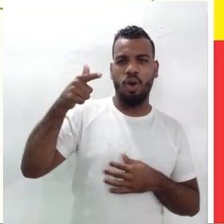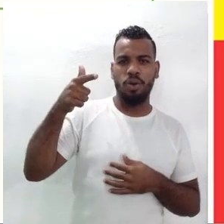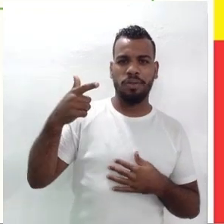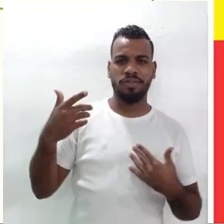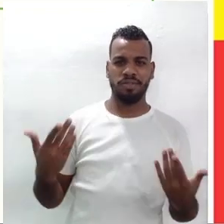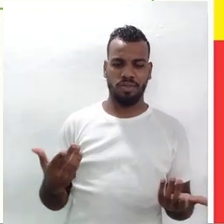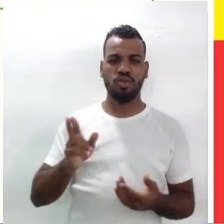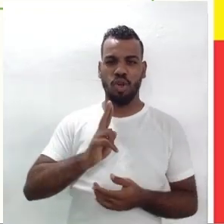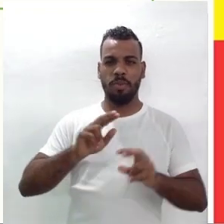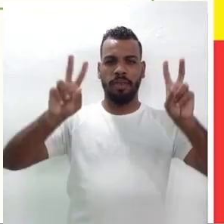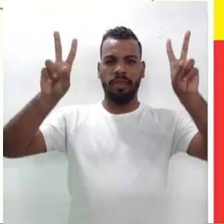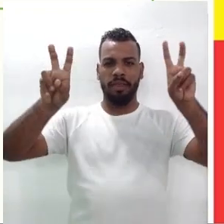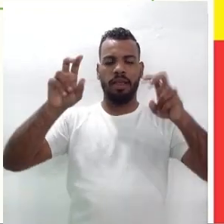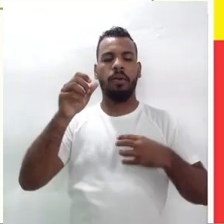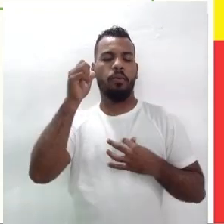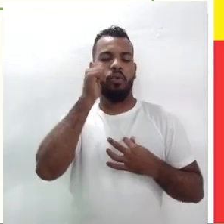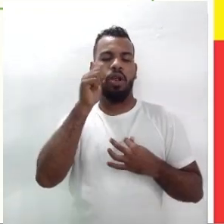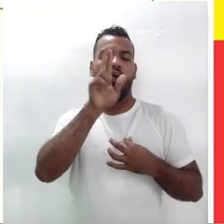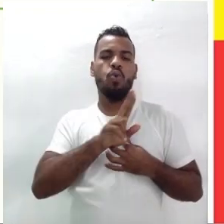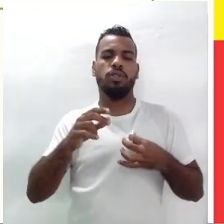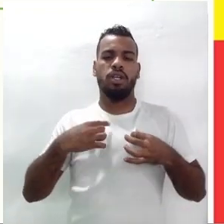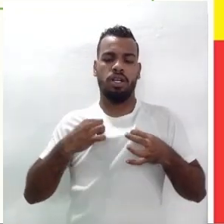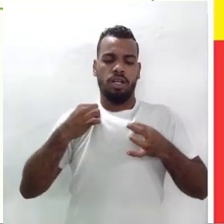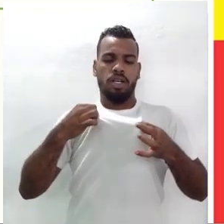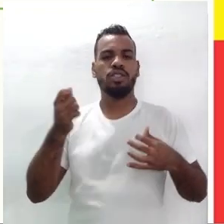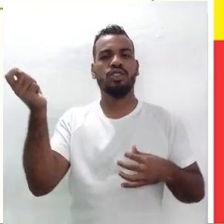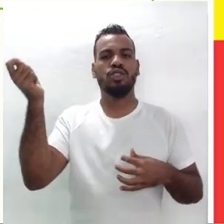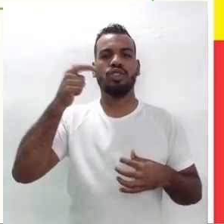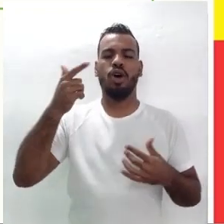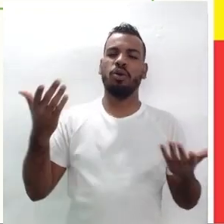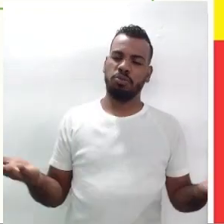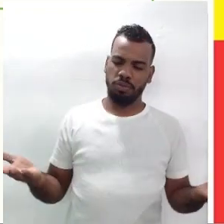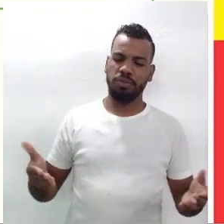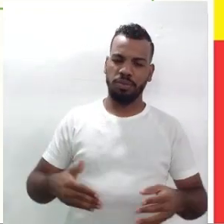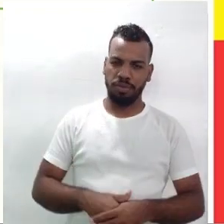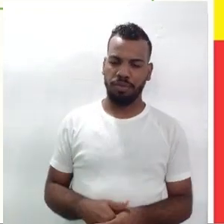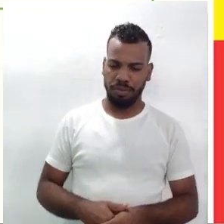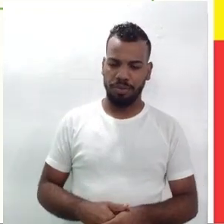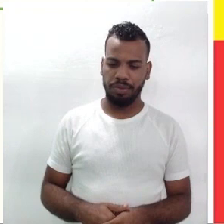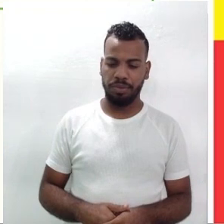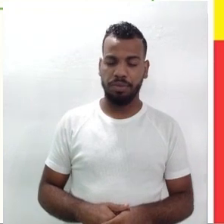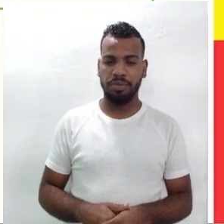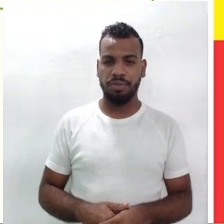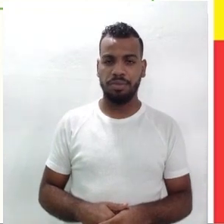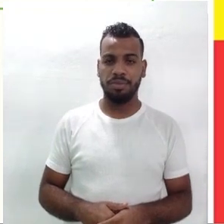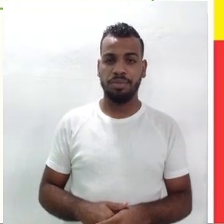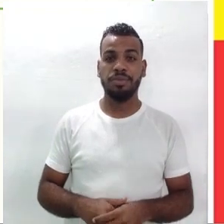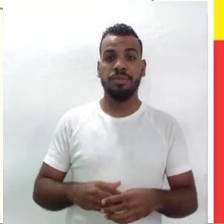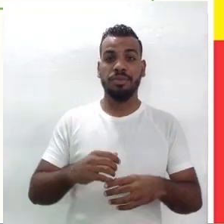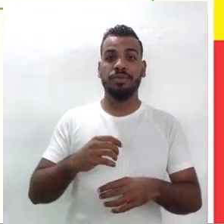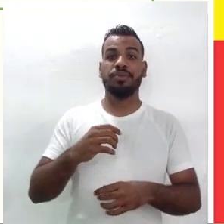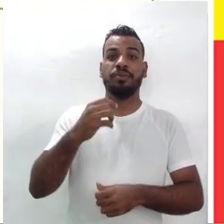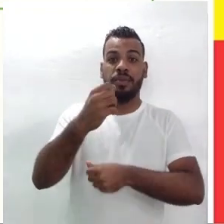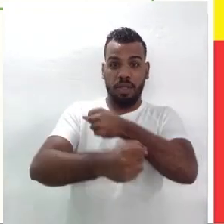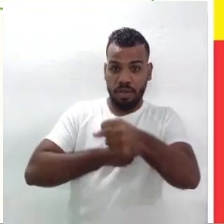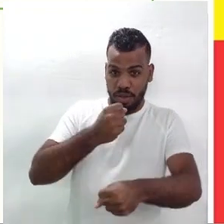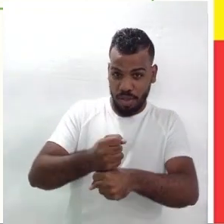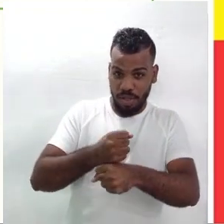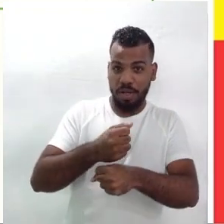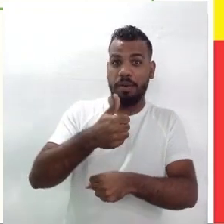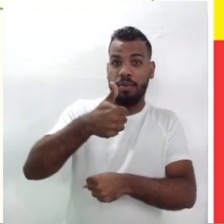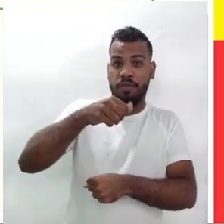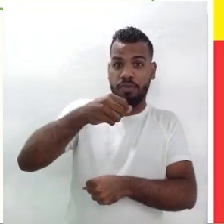conhecidíssima do trabalho dele. primeira obra dele. A primeira peça. É. E, no ano seguinte, em 1948,